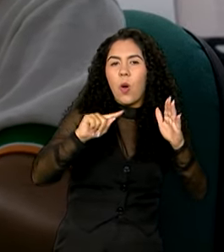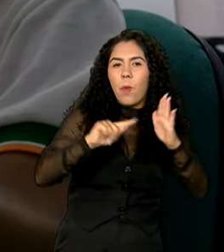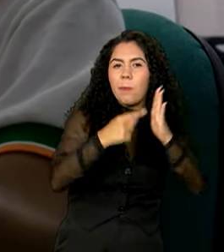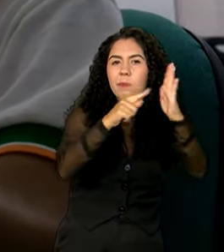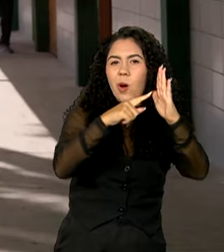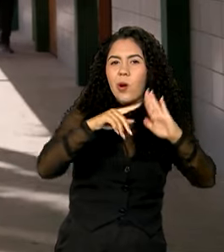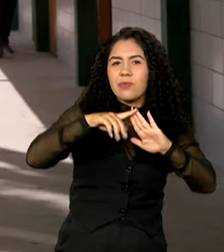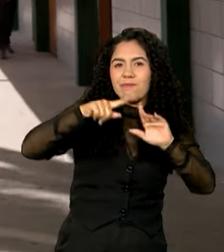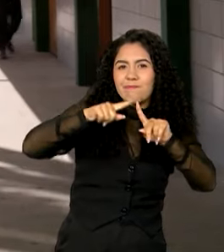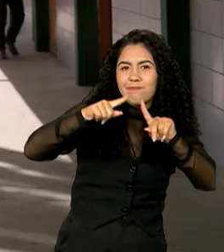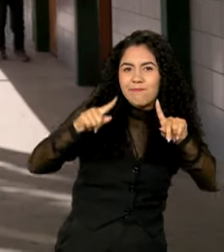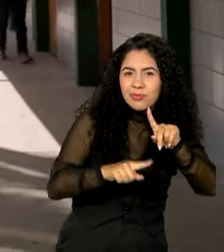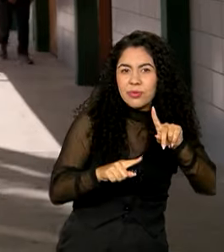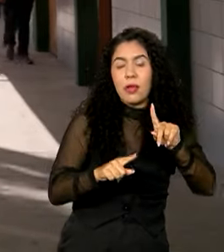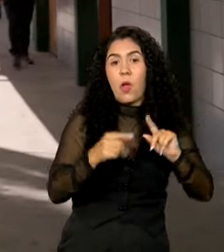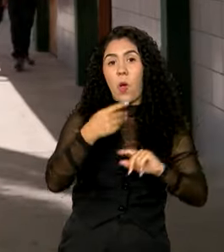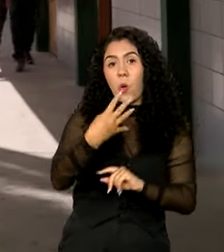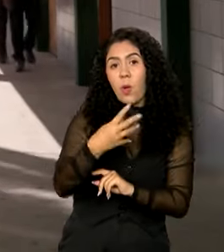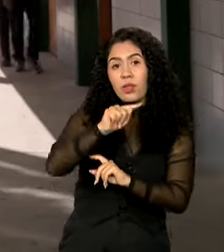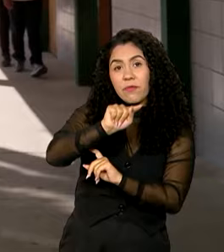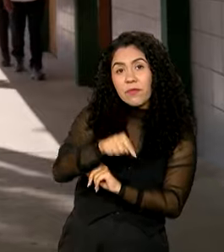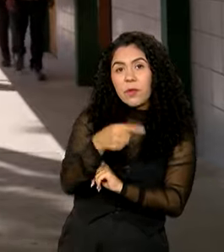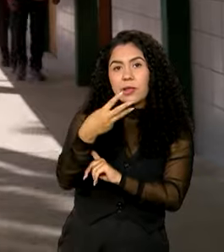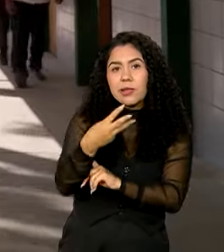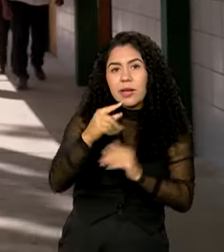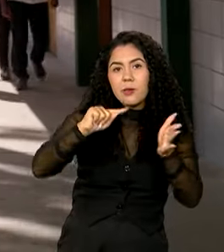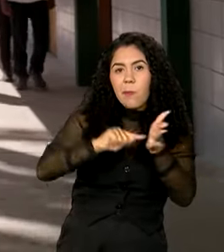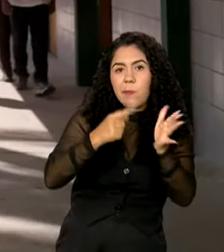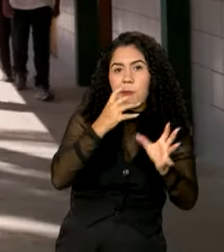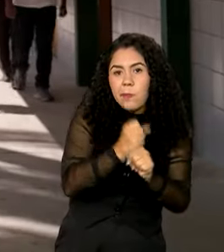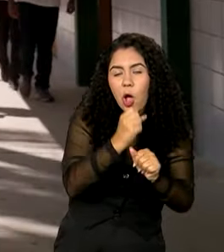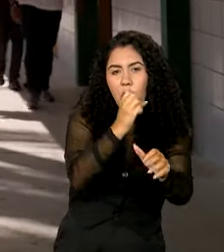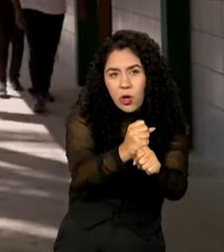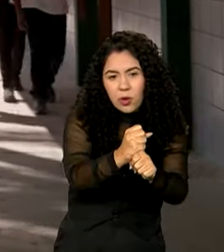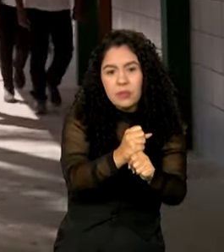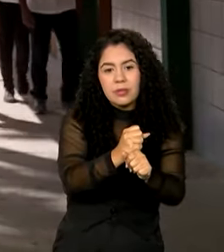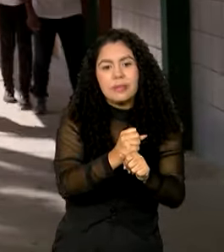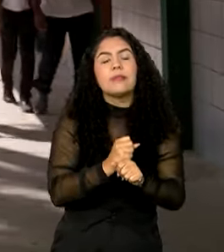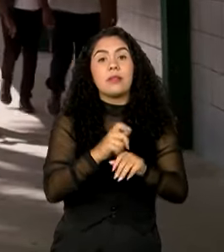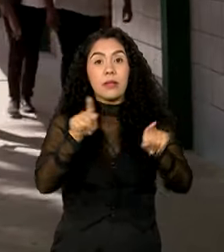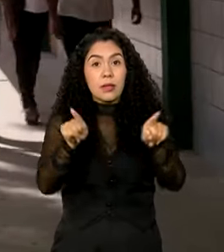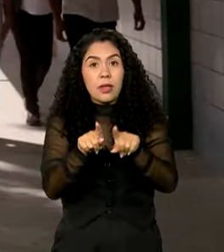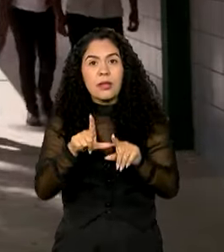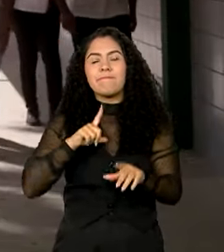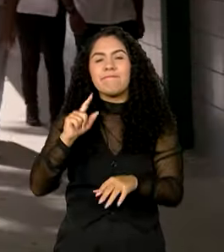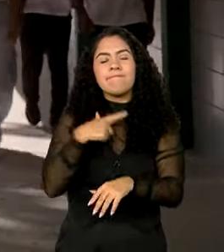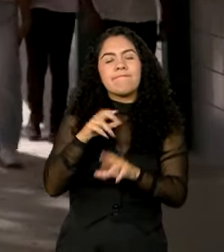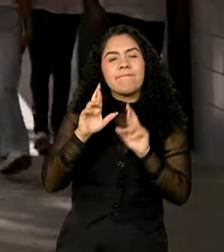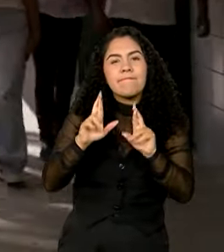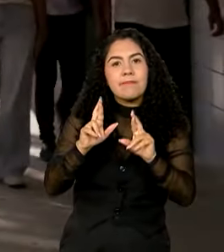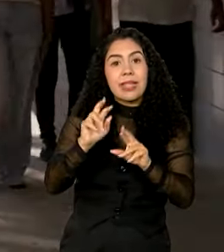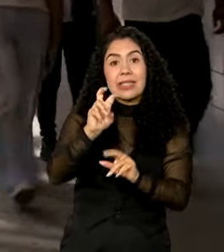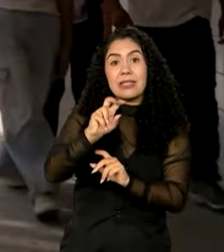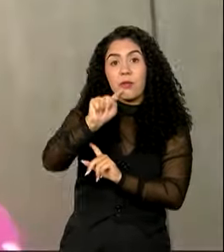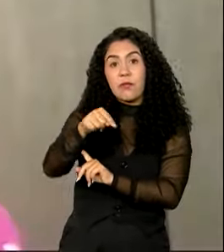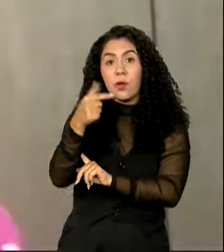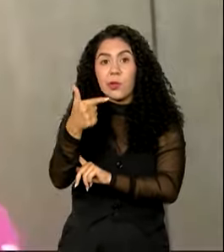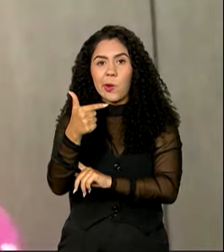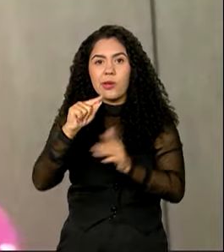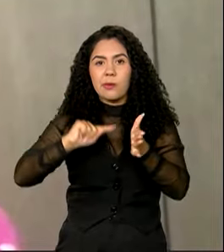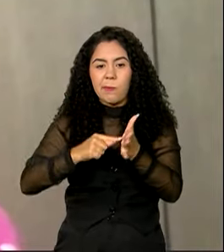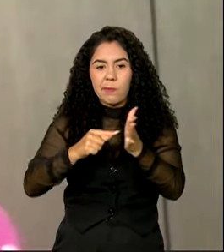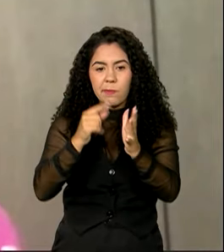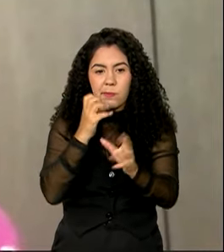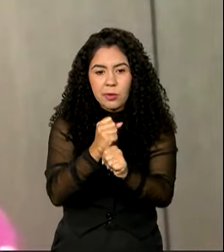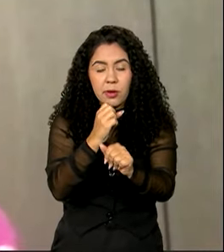Ficou com 4,3 pontos, enquanto o esperado era 5,2. No